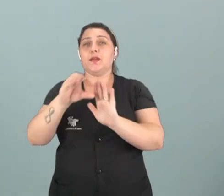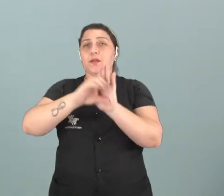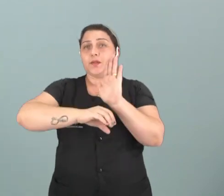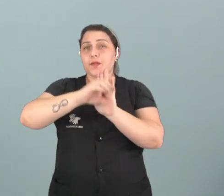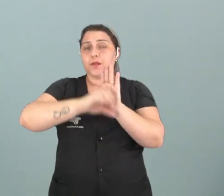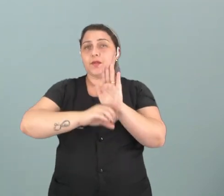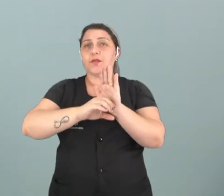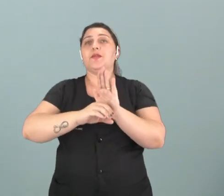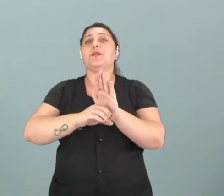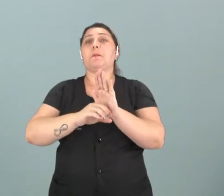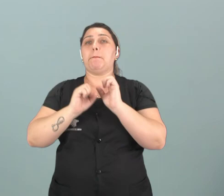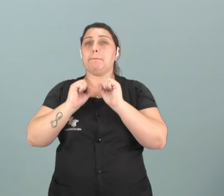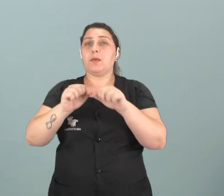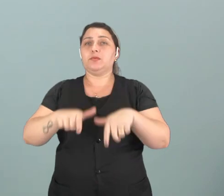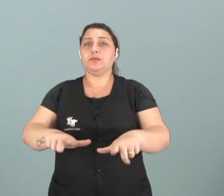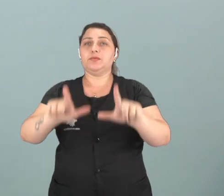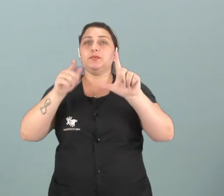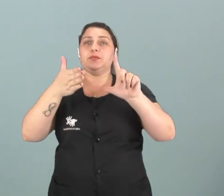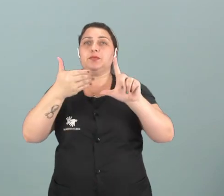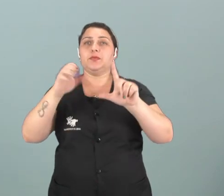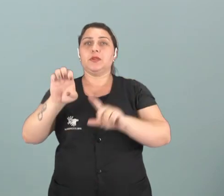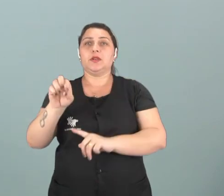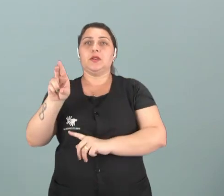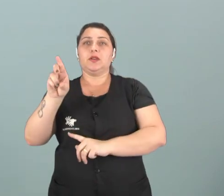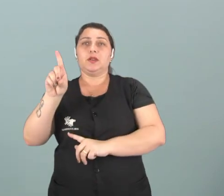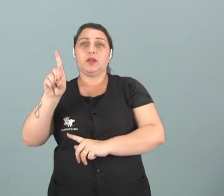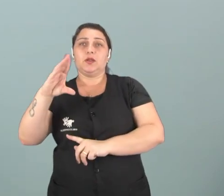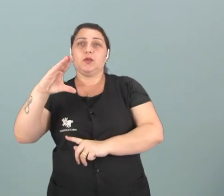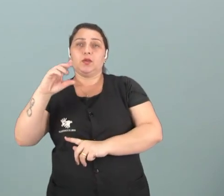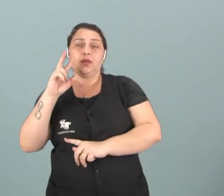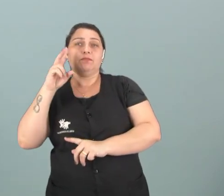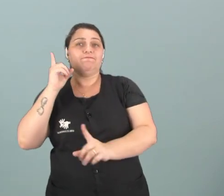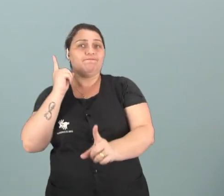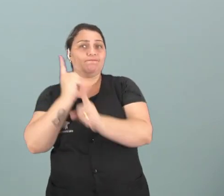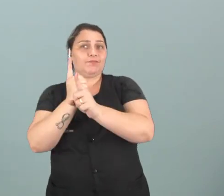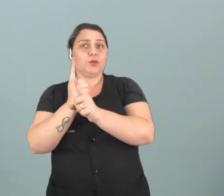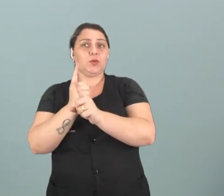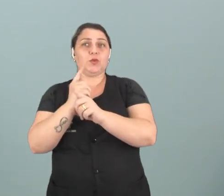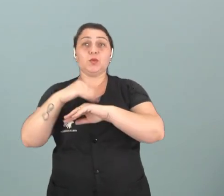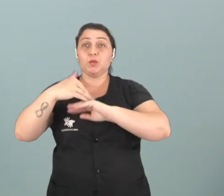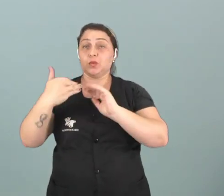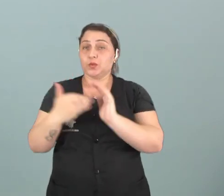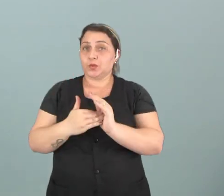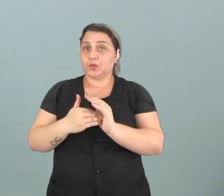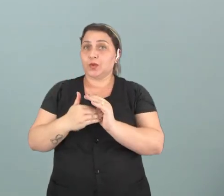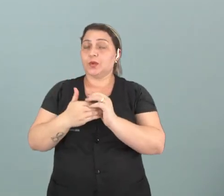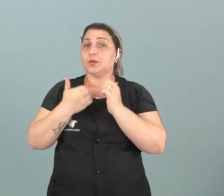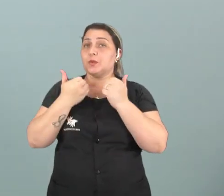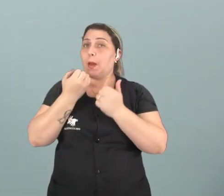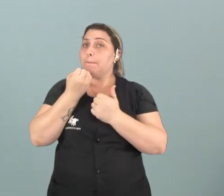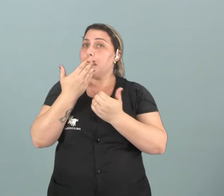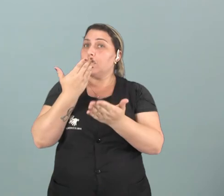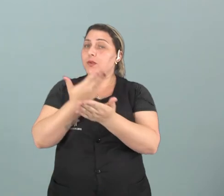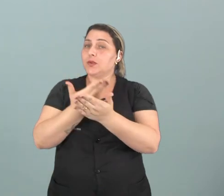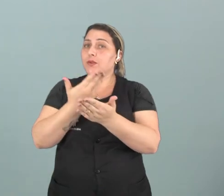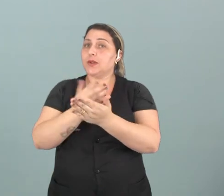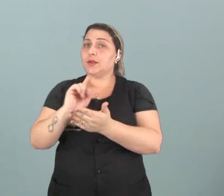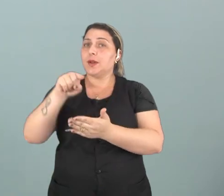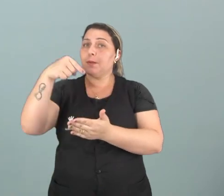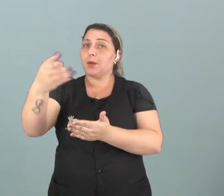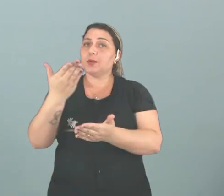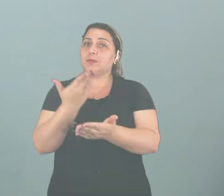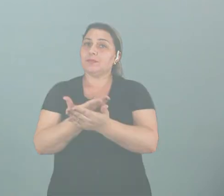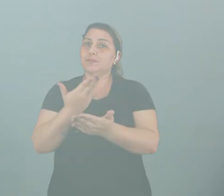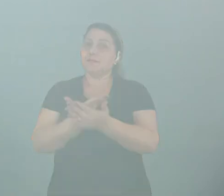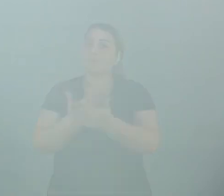conteúdo, vocês podem acessar a plataforma Eduque, que lá vocês vão encontrar tudo isso. Bons estudos e até